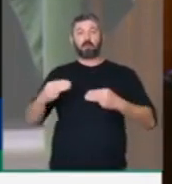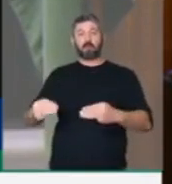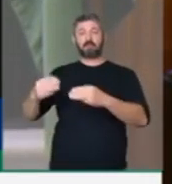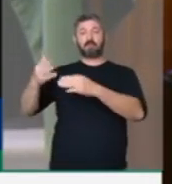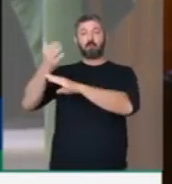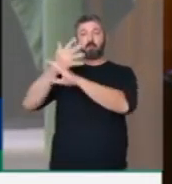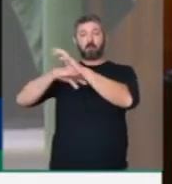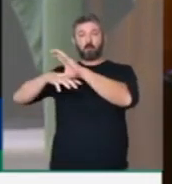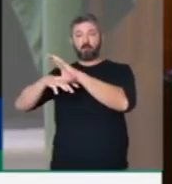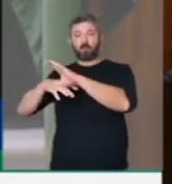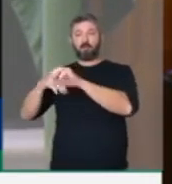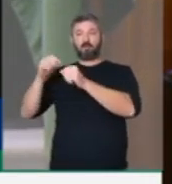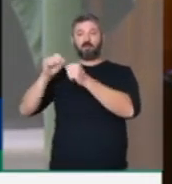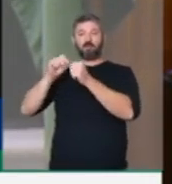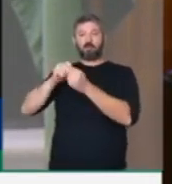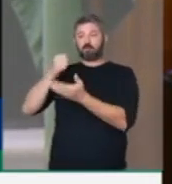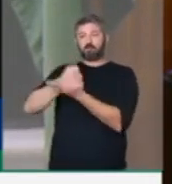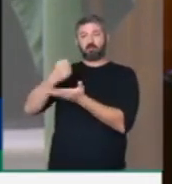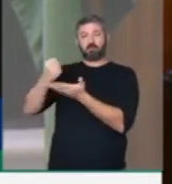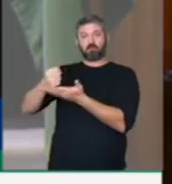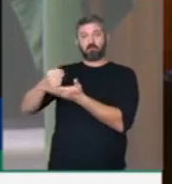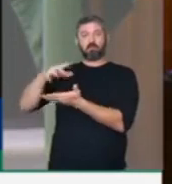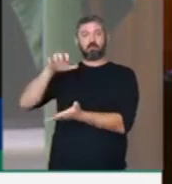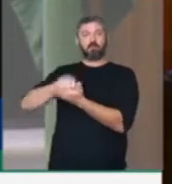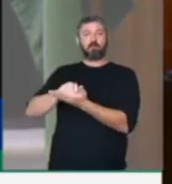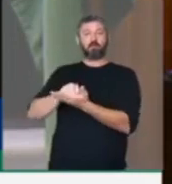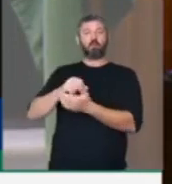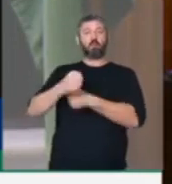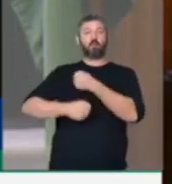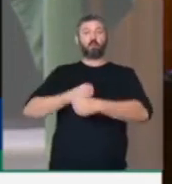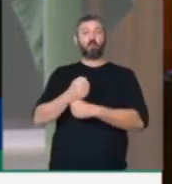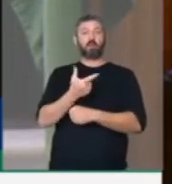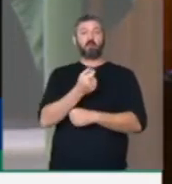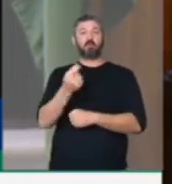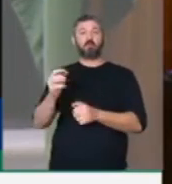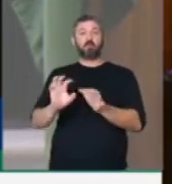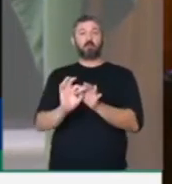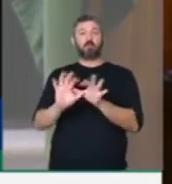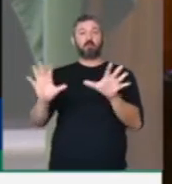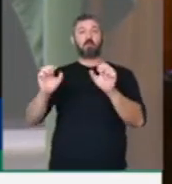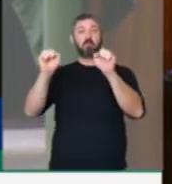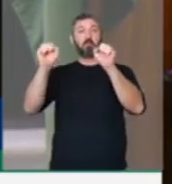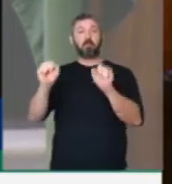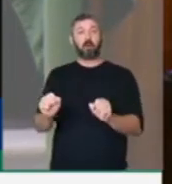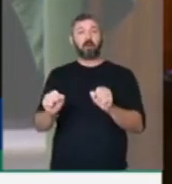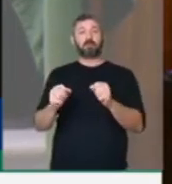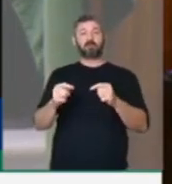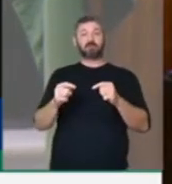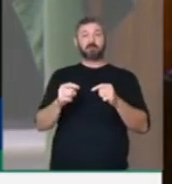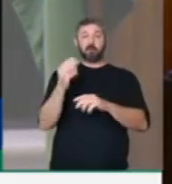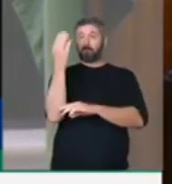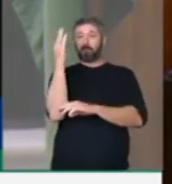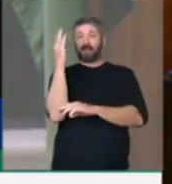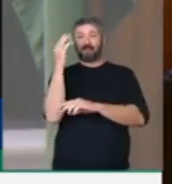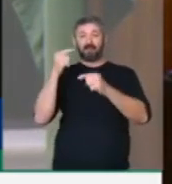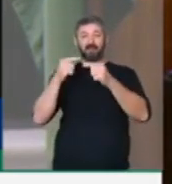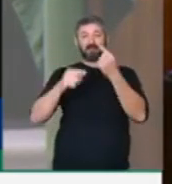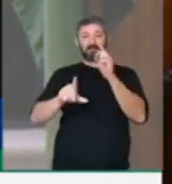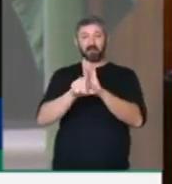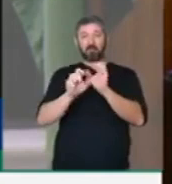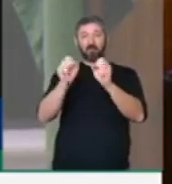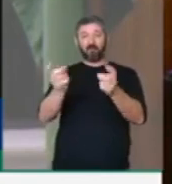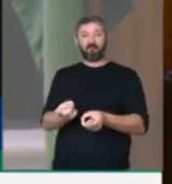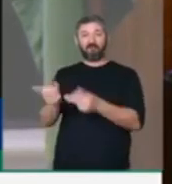Ambiente fez um despacho em 2020 autorizando a exportação ilegal de madeiras. Aliás,